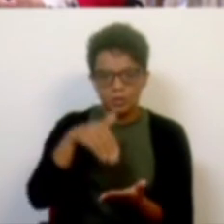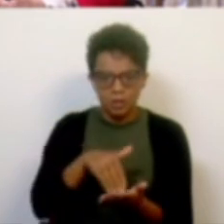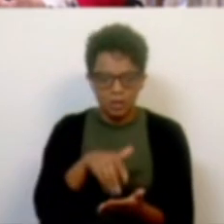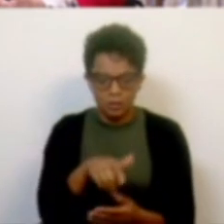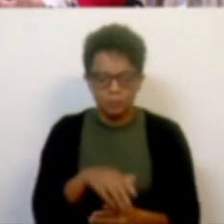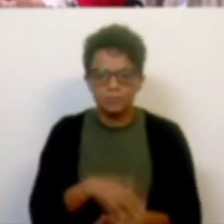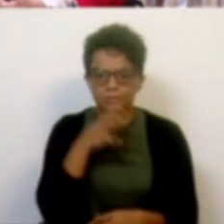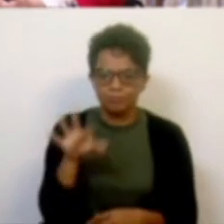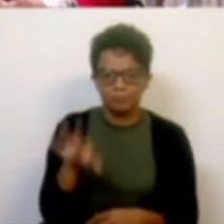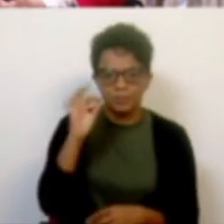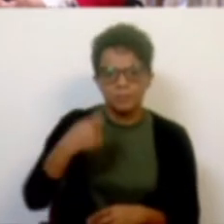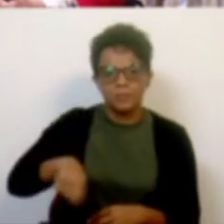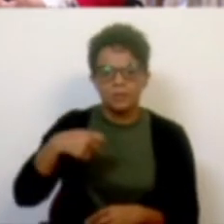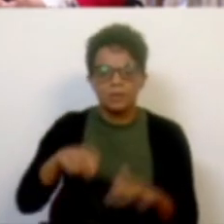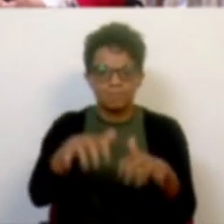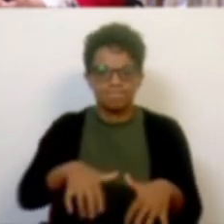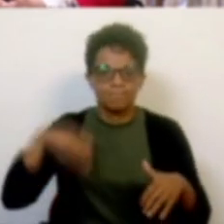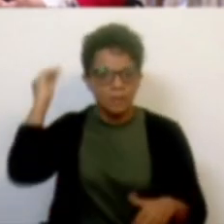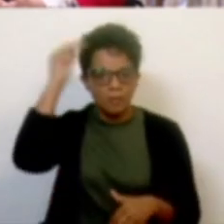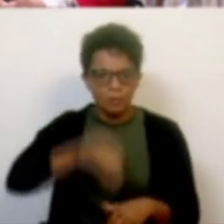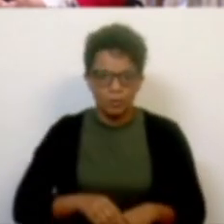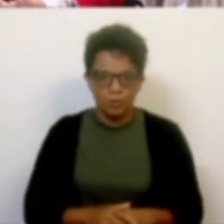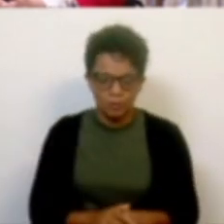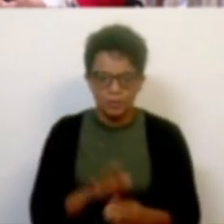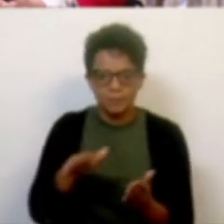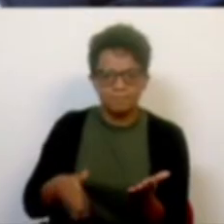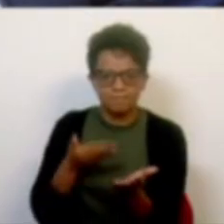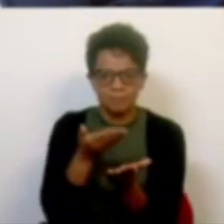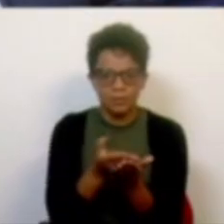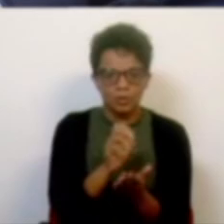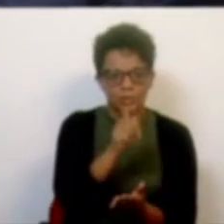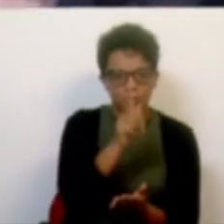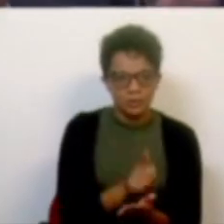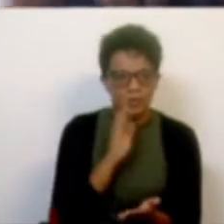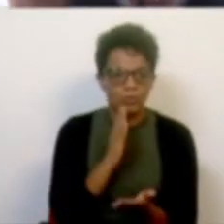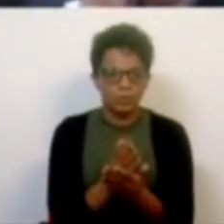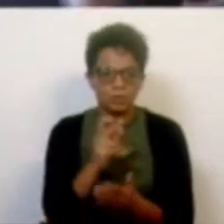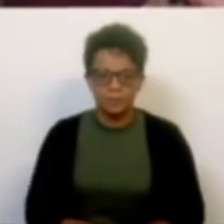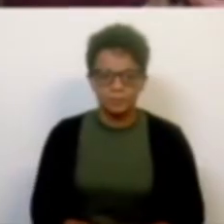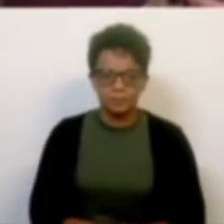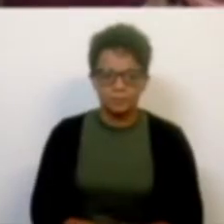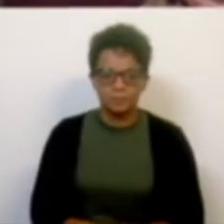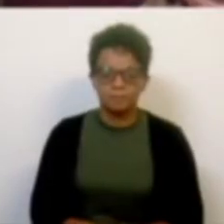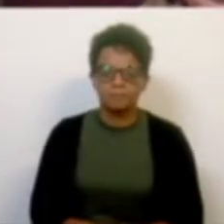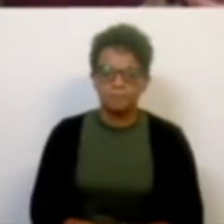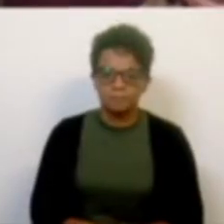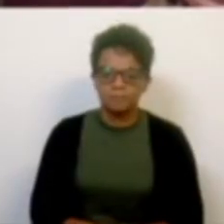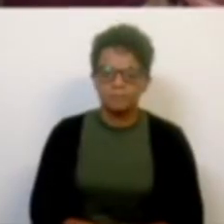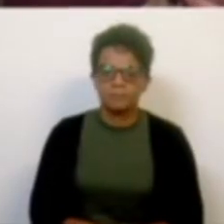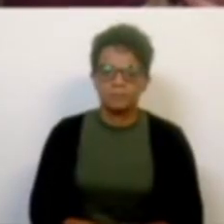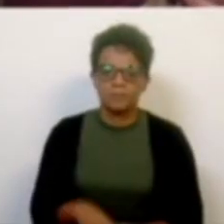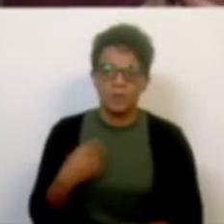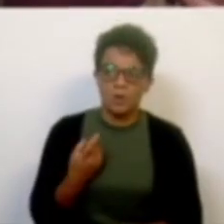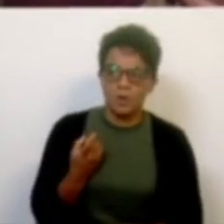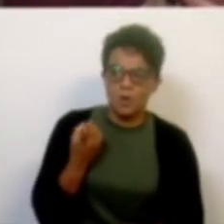Declara-se eleito para Presidente da Assembleia da República o candidato José Pedro Correia de Aguiar Branco. Se alguma coisa o dia de